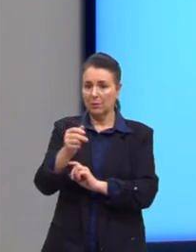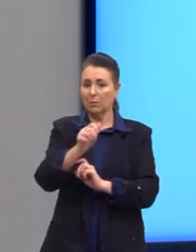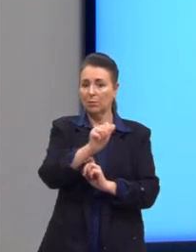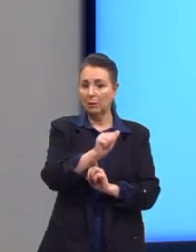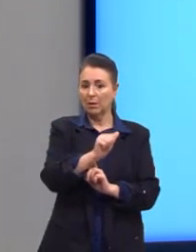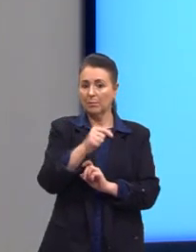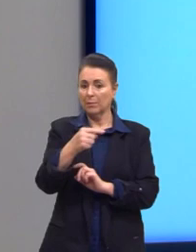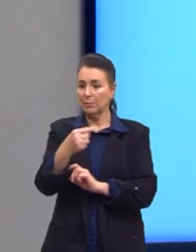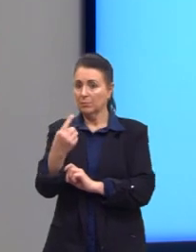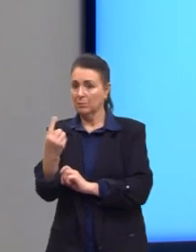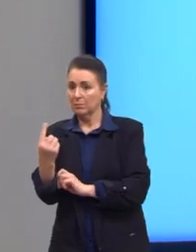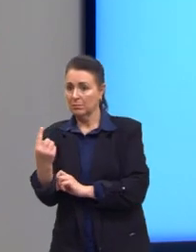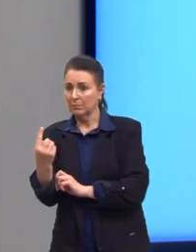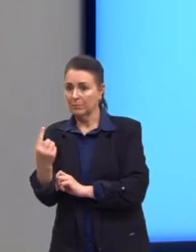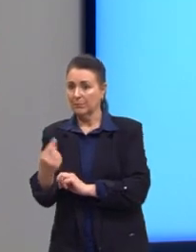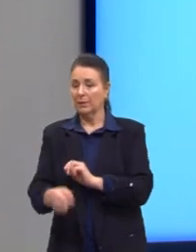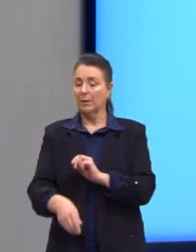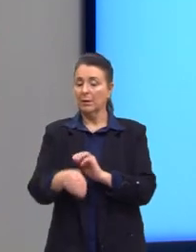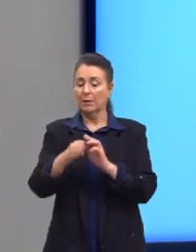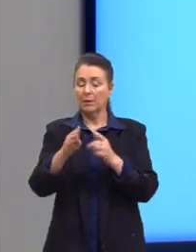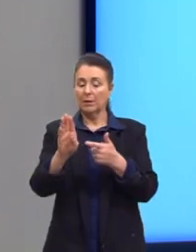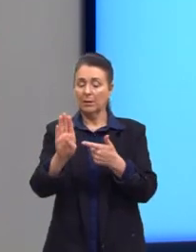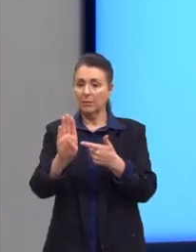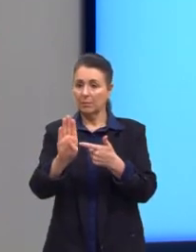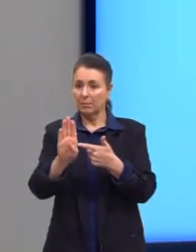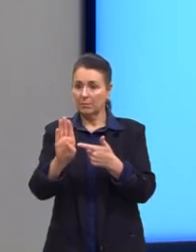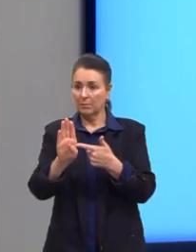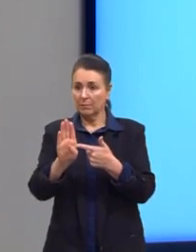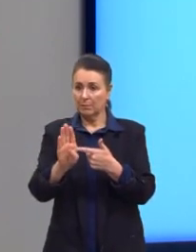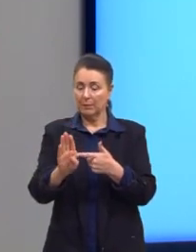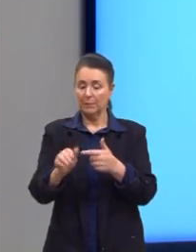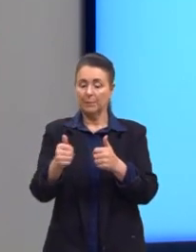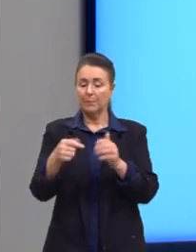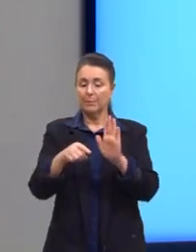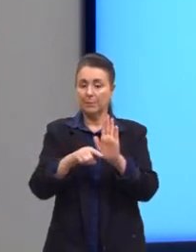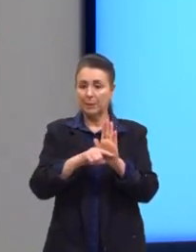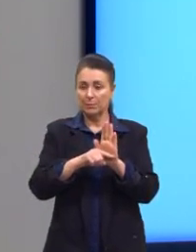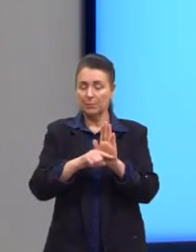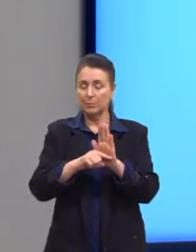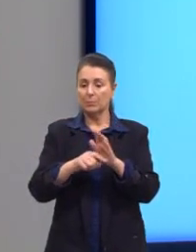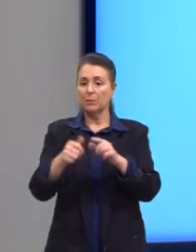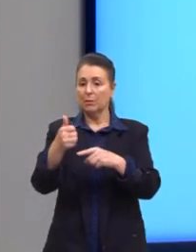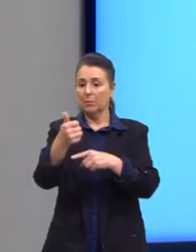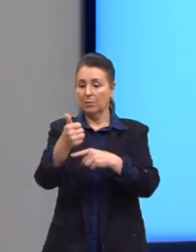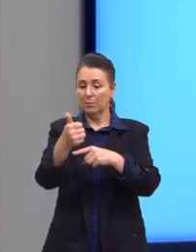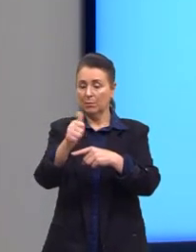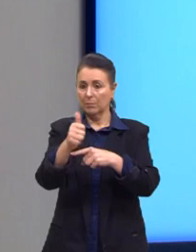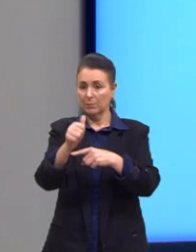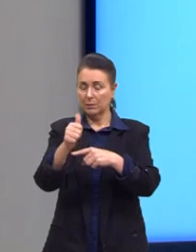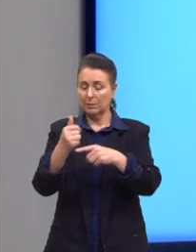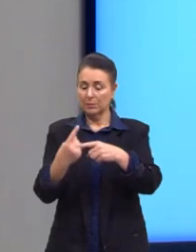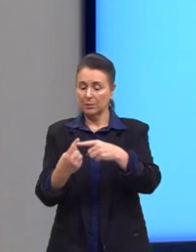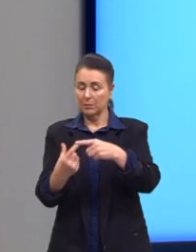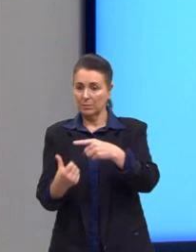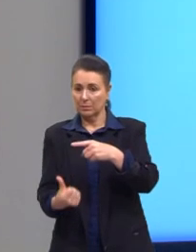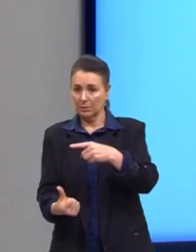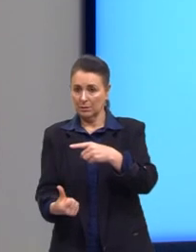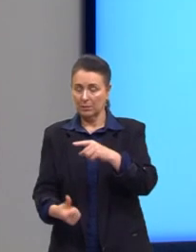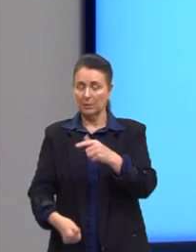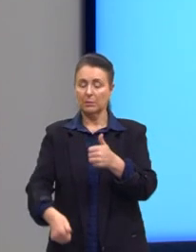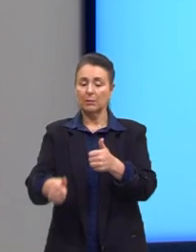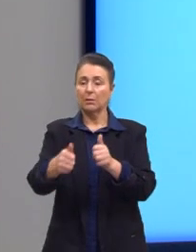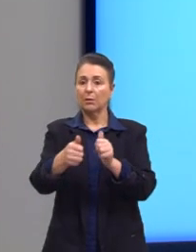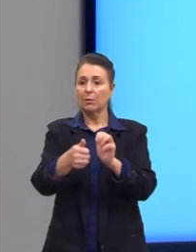Na letra B, nós temos menos 11 dezesseisavos X ao quadrado, então, A também seria